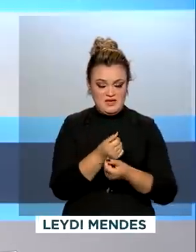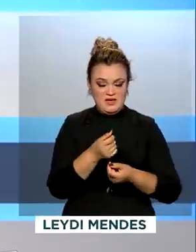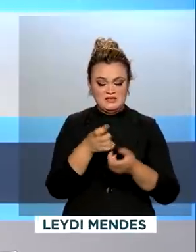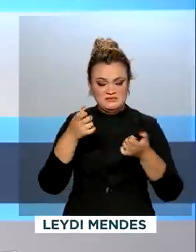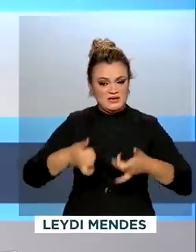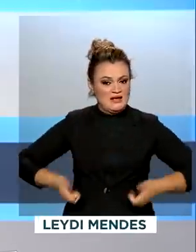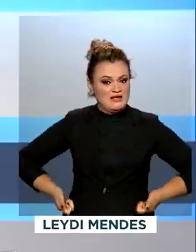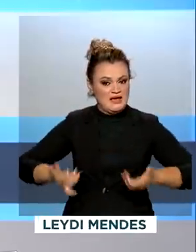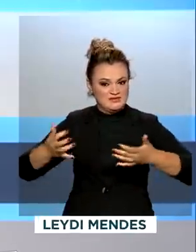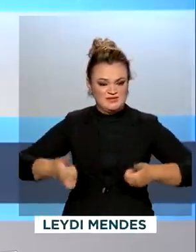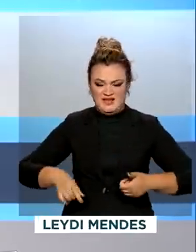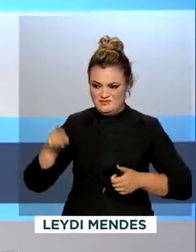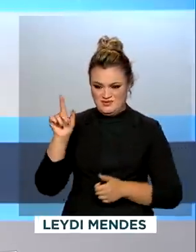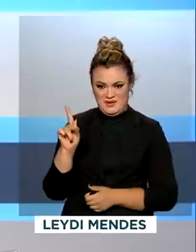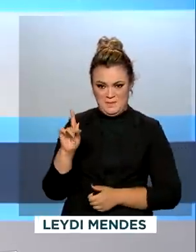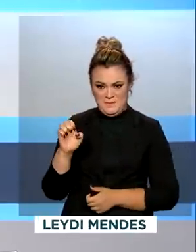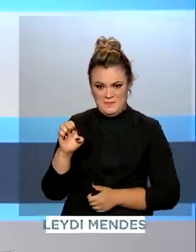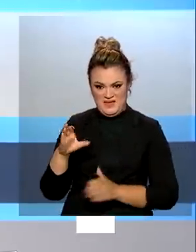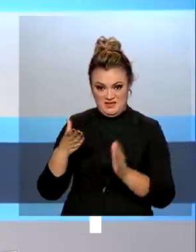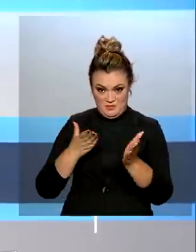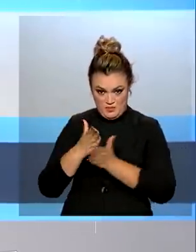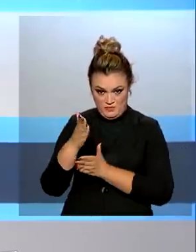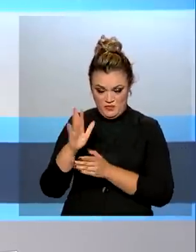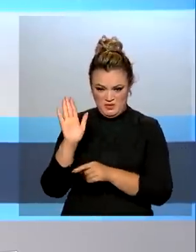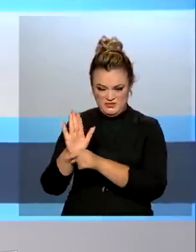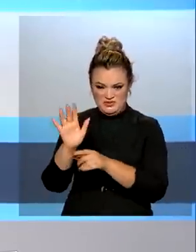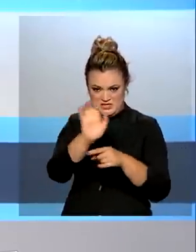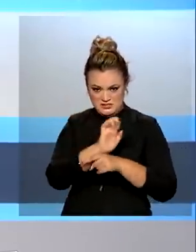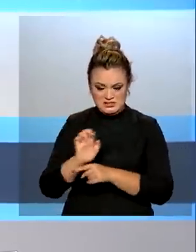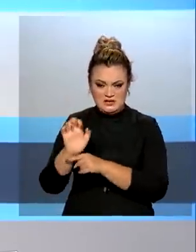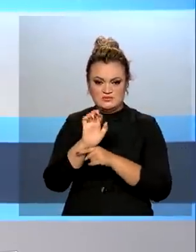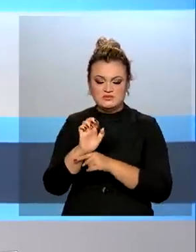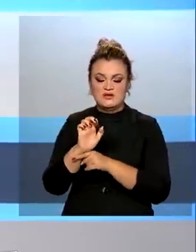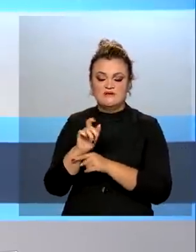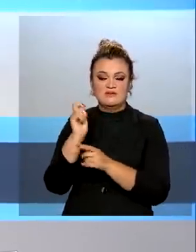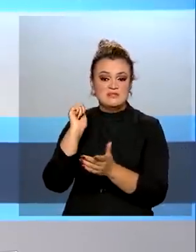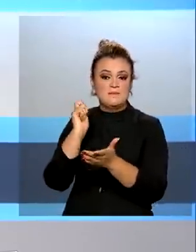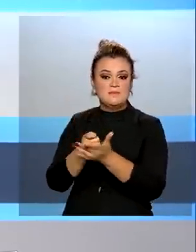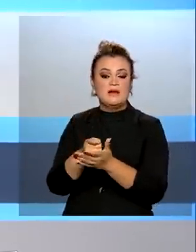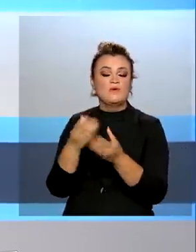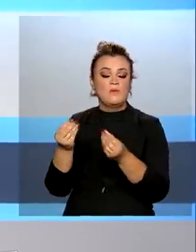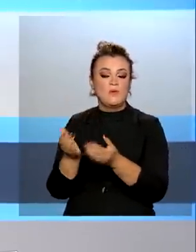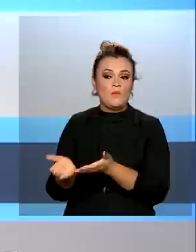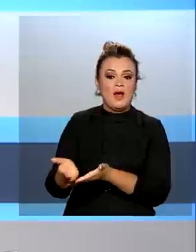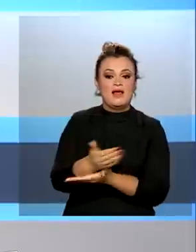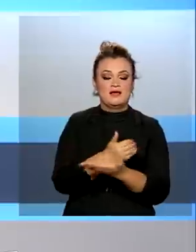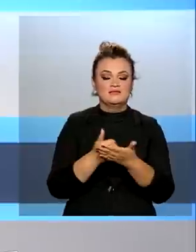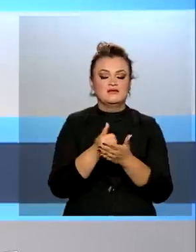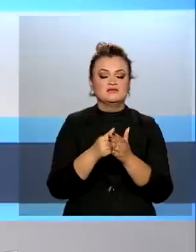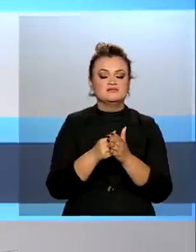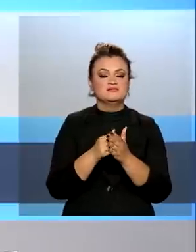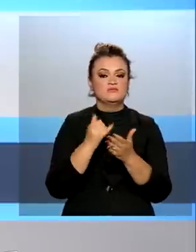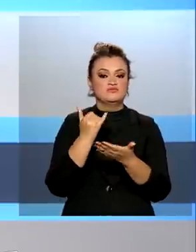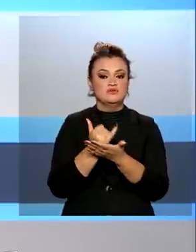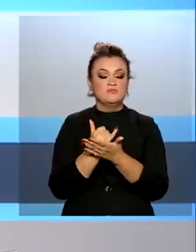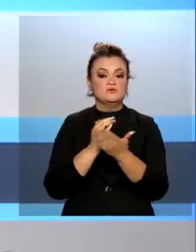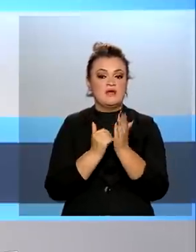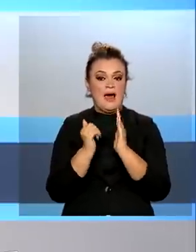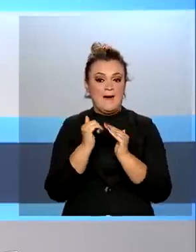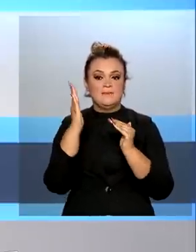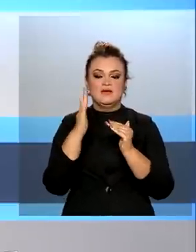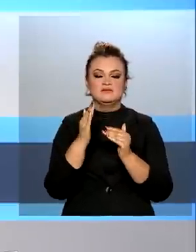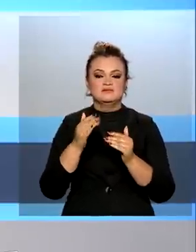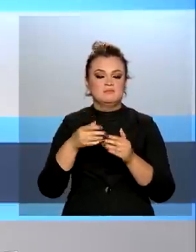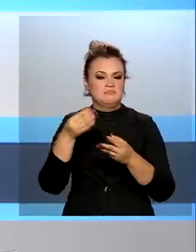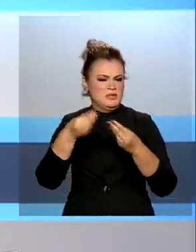gastos com aprovação da PEC do Estado de Emergência serão pagos com arrecadação extra, sem prejudicar as